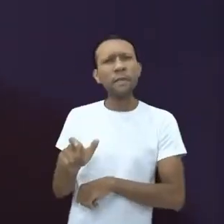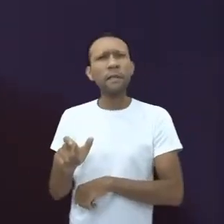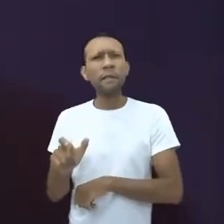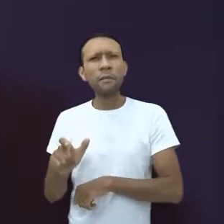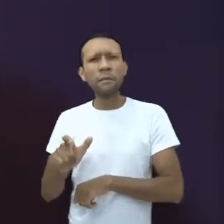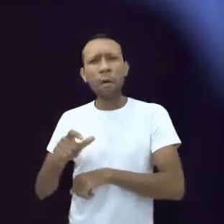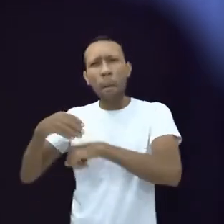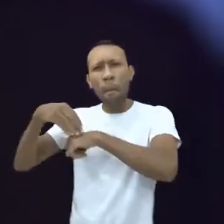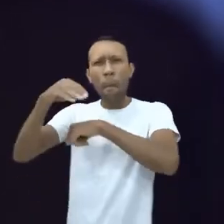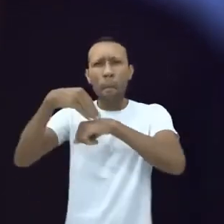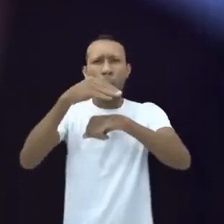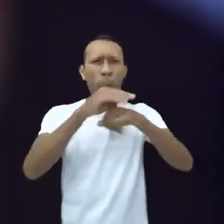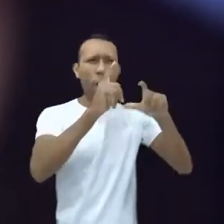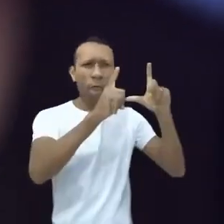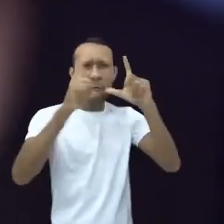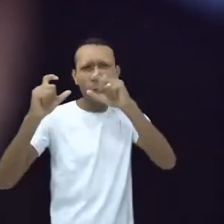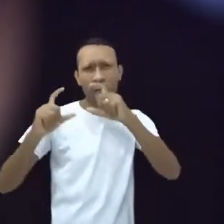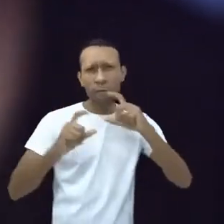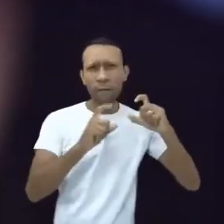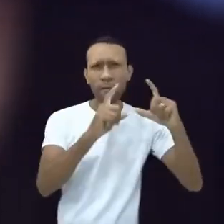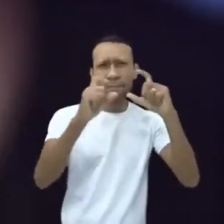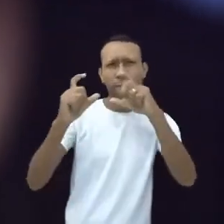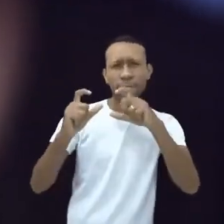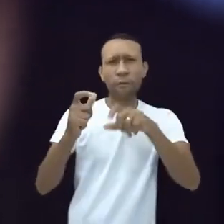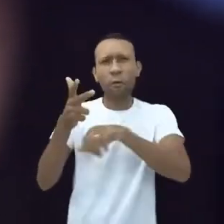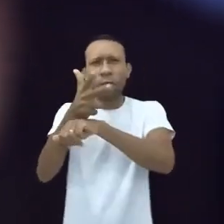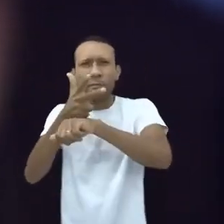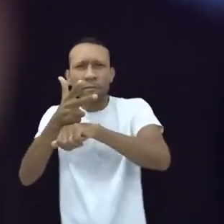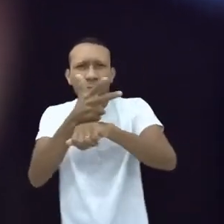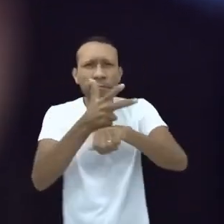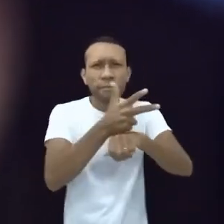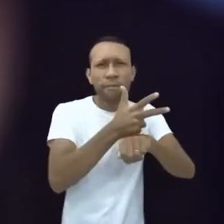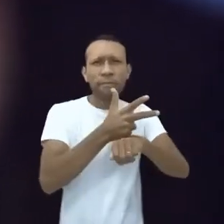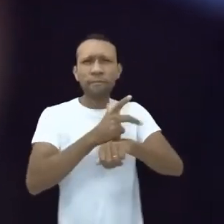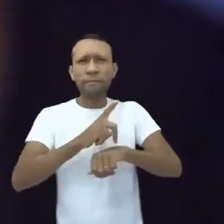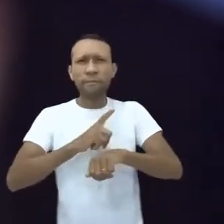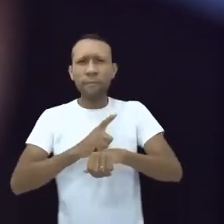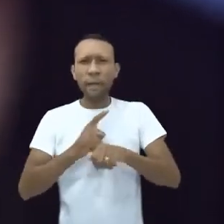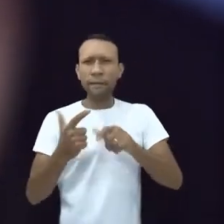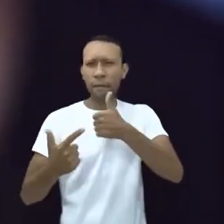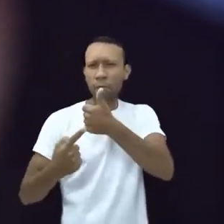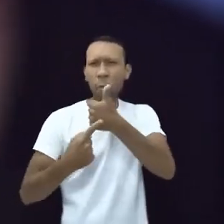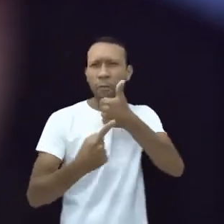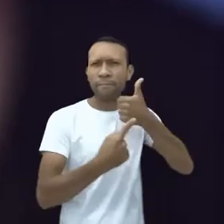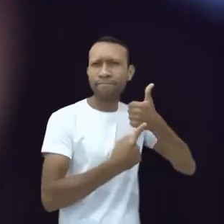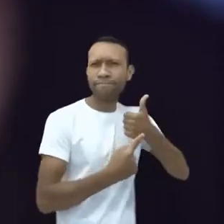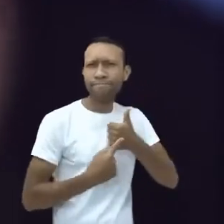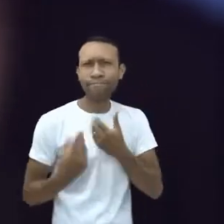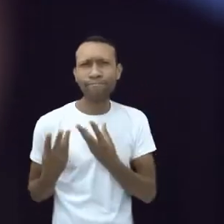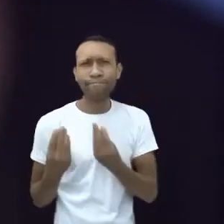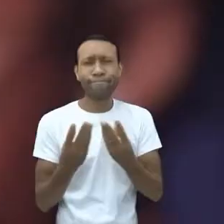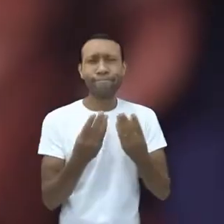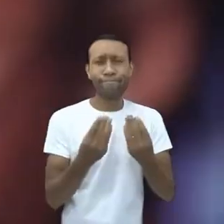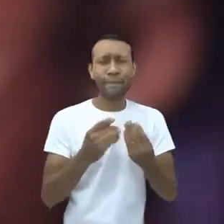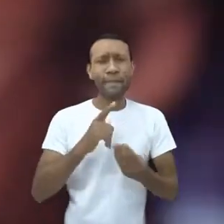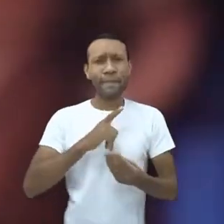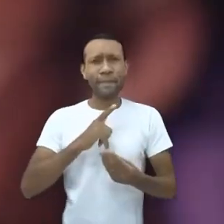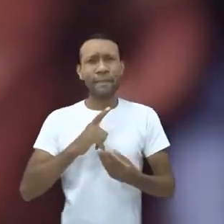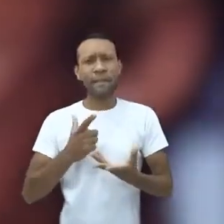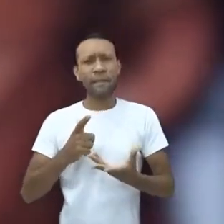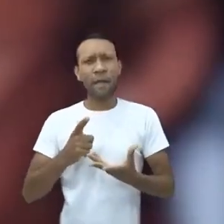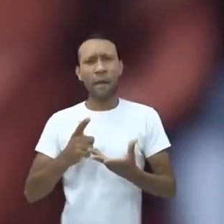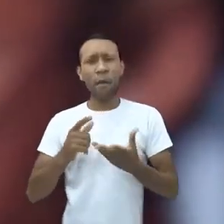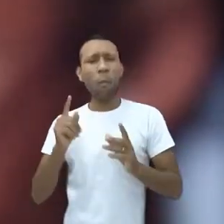postar muitas fotos, ou muitos vídeos, ou ter milhares de seguidores, você tem que